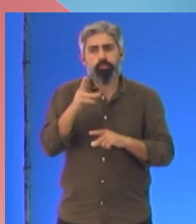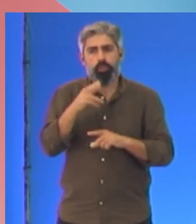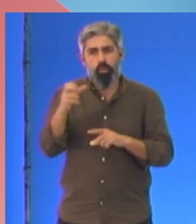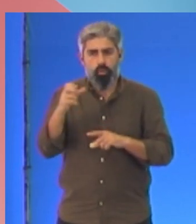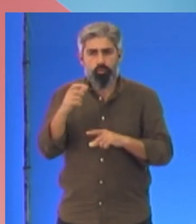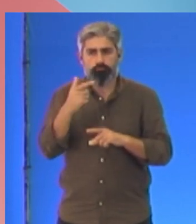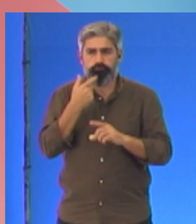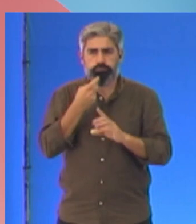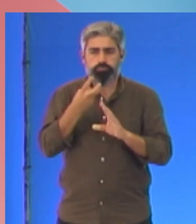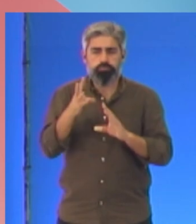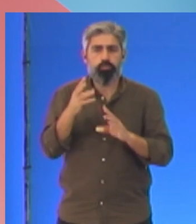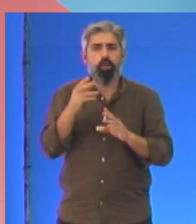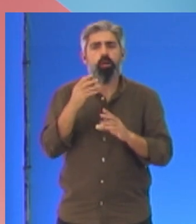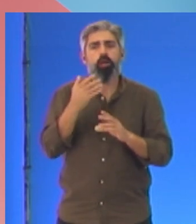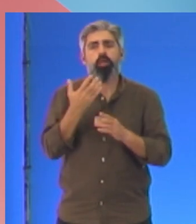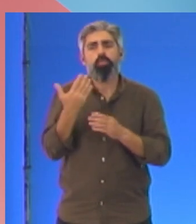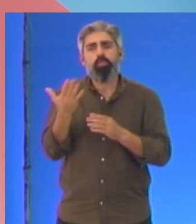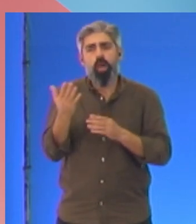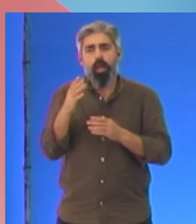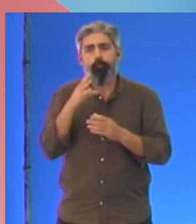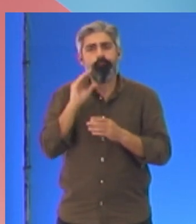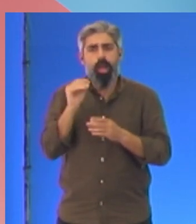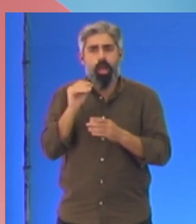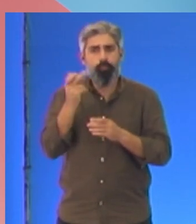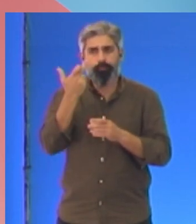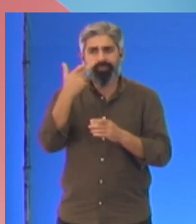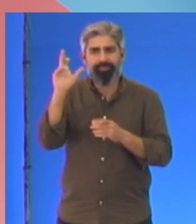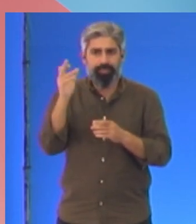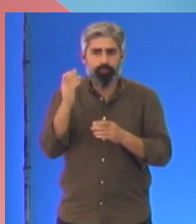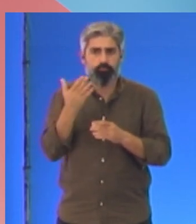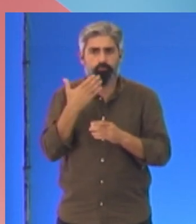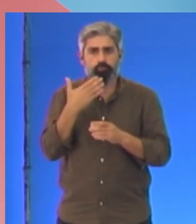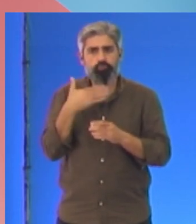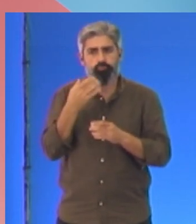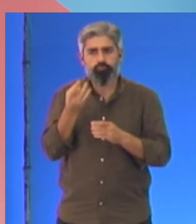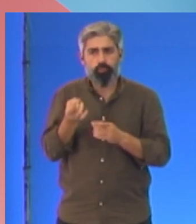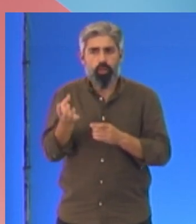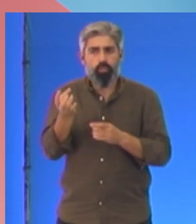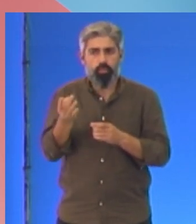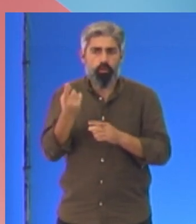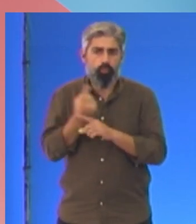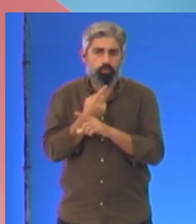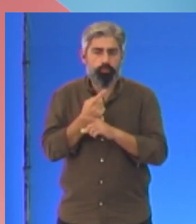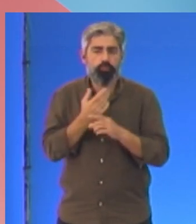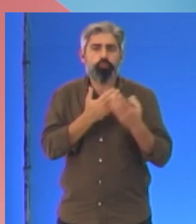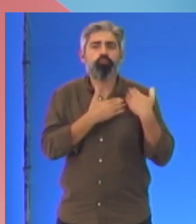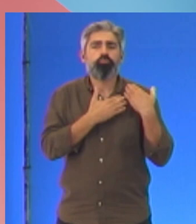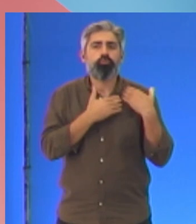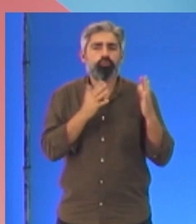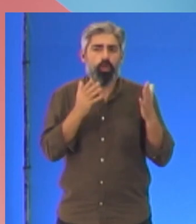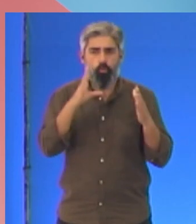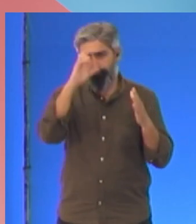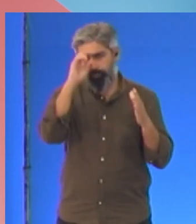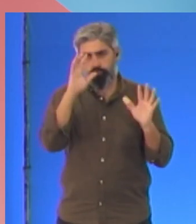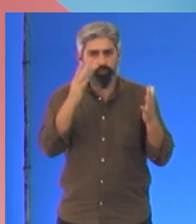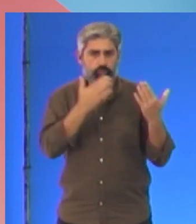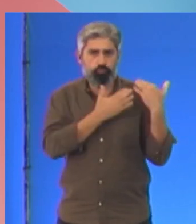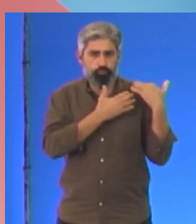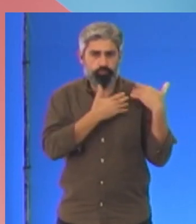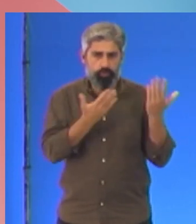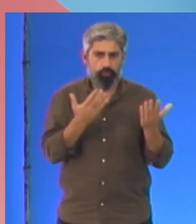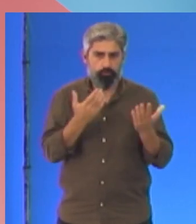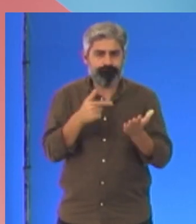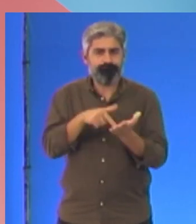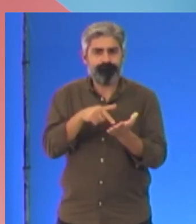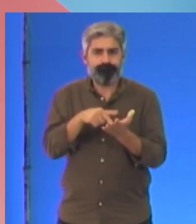fiscais perpétuos concedidos à banca? Tudo irresponsabilidades do Governo que cobra ao salário os